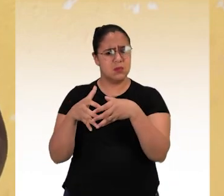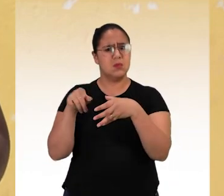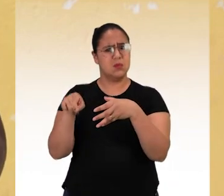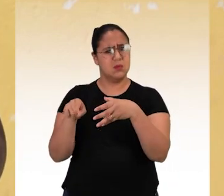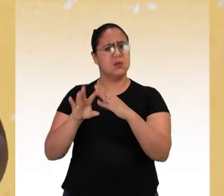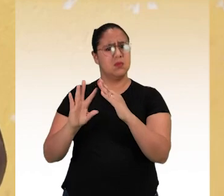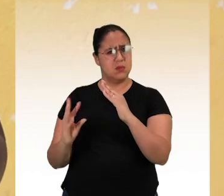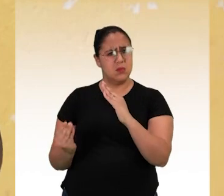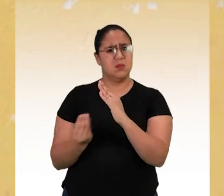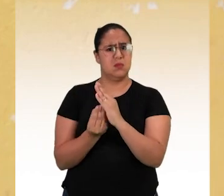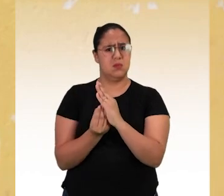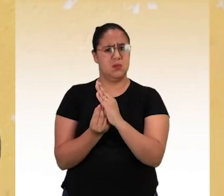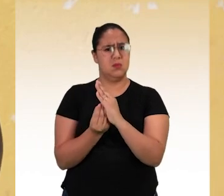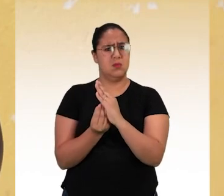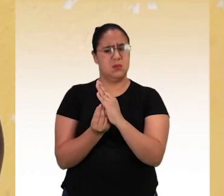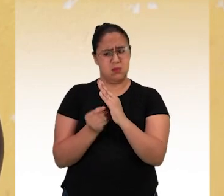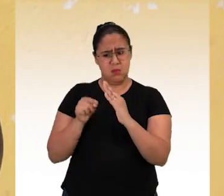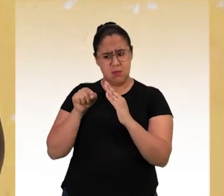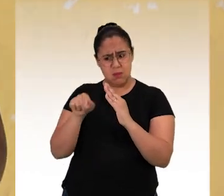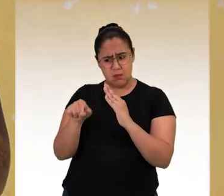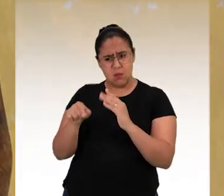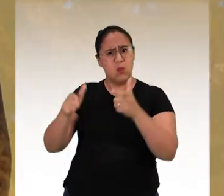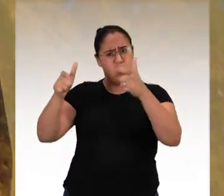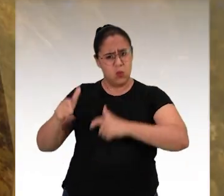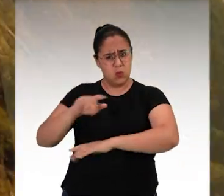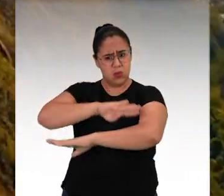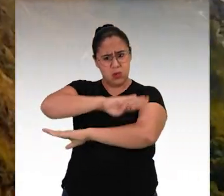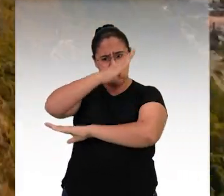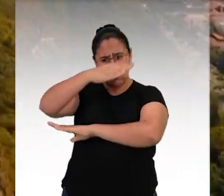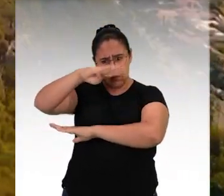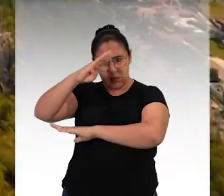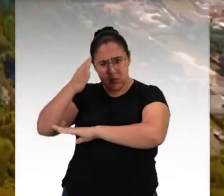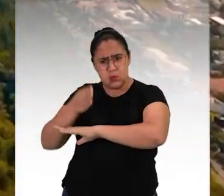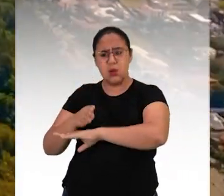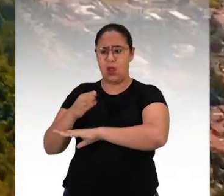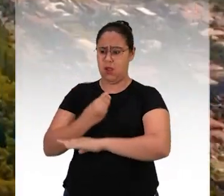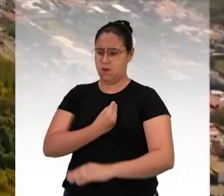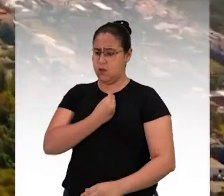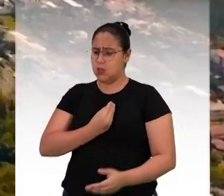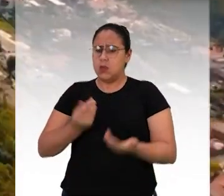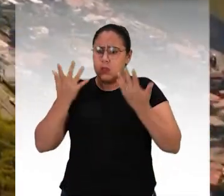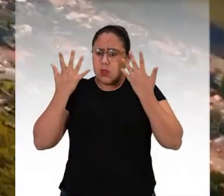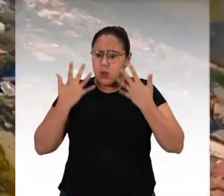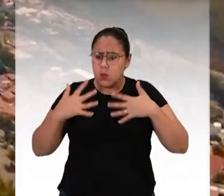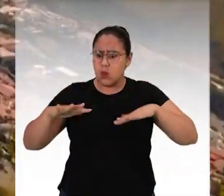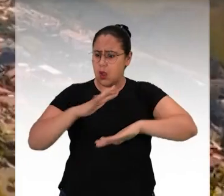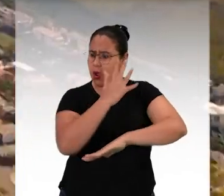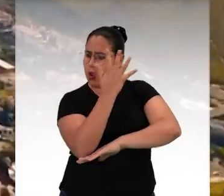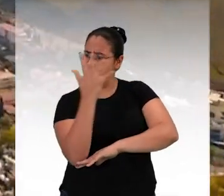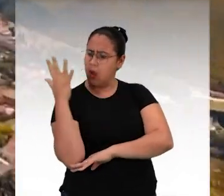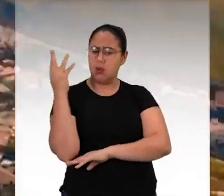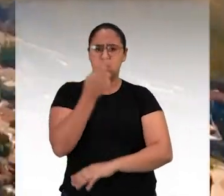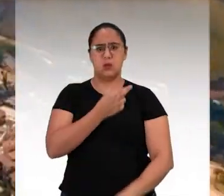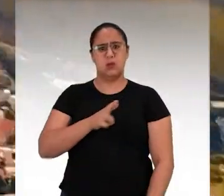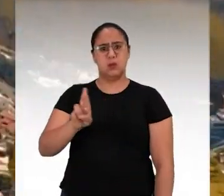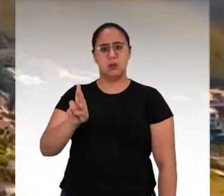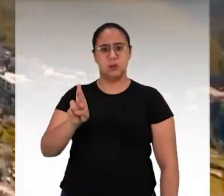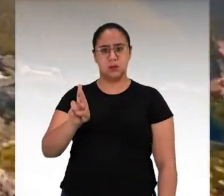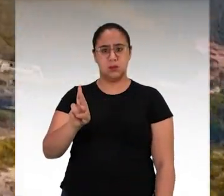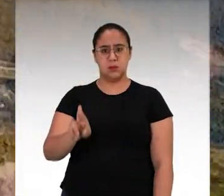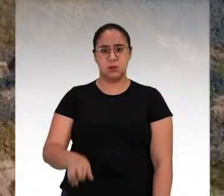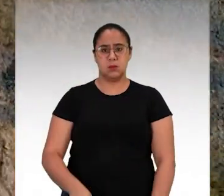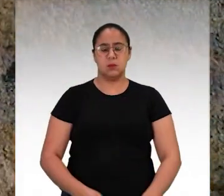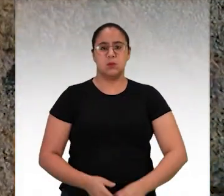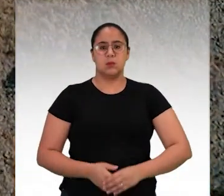população, né? De um grupo específico que faz dessa serra o seu meio de vida natural e religioso.